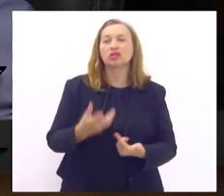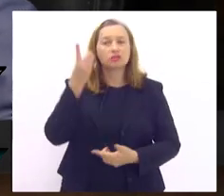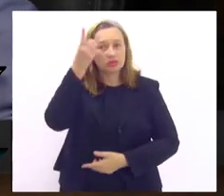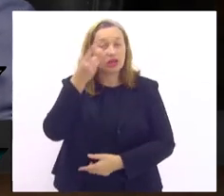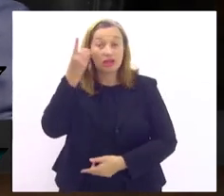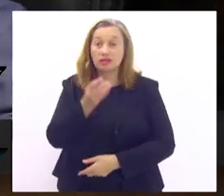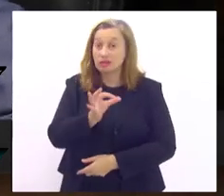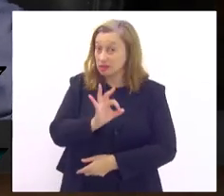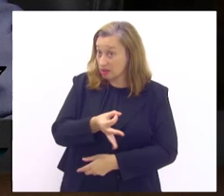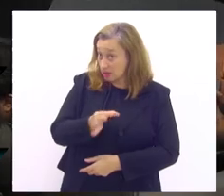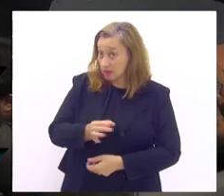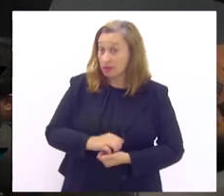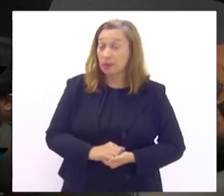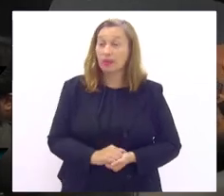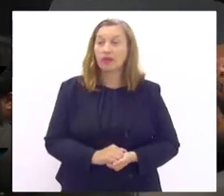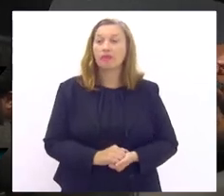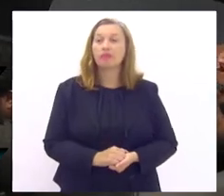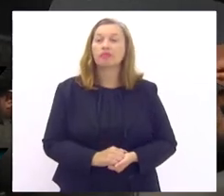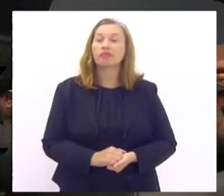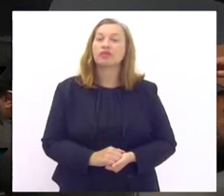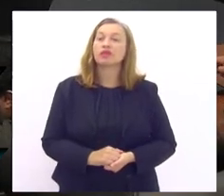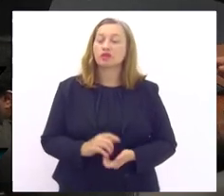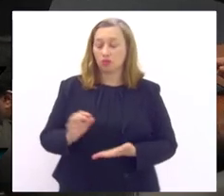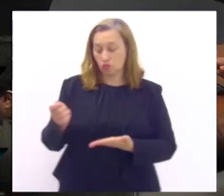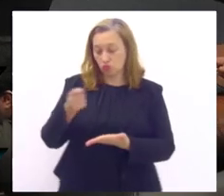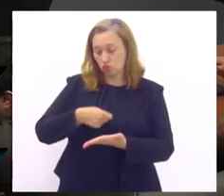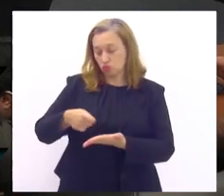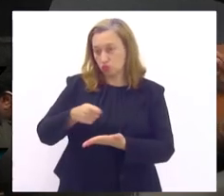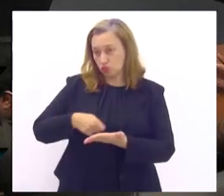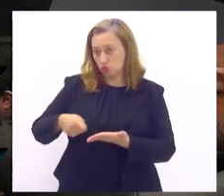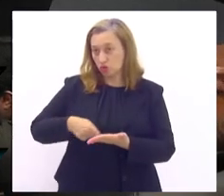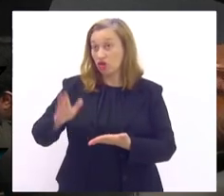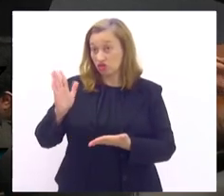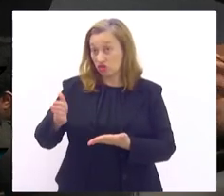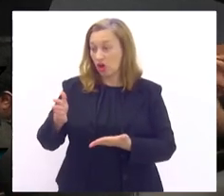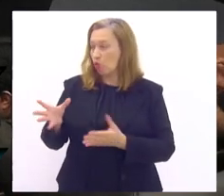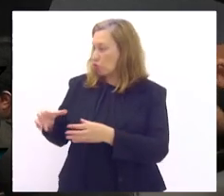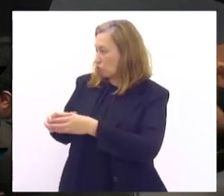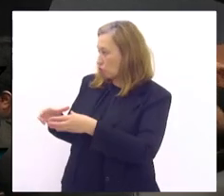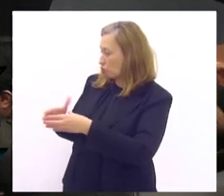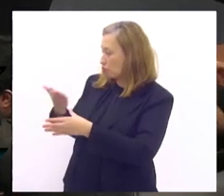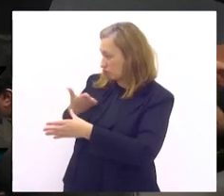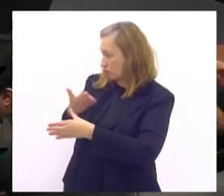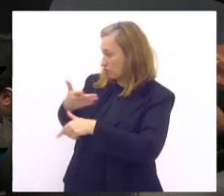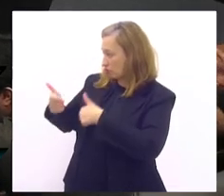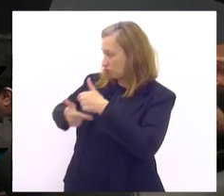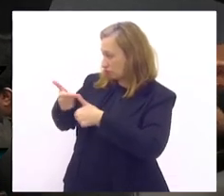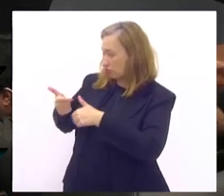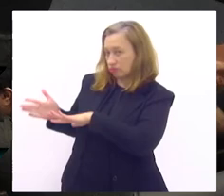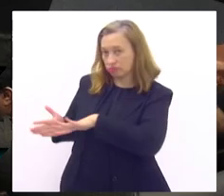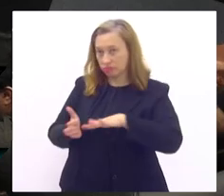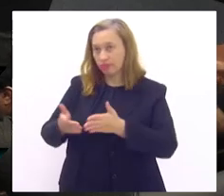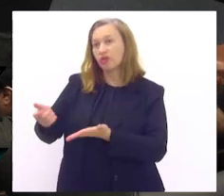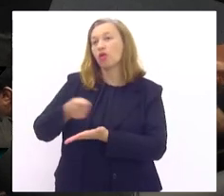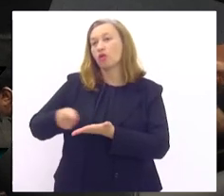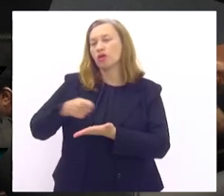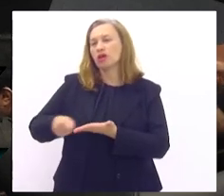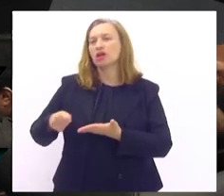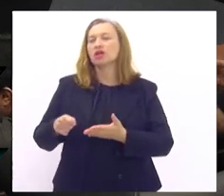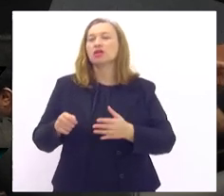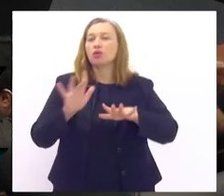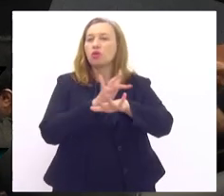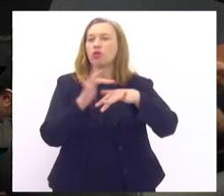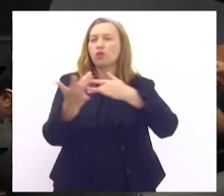certeza é nomes anotados minha equipe vamos cobrar que pode ter certeza ou seja pelas mídias